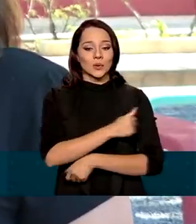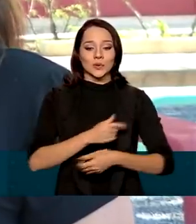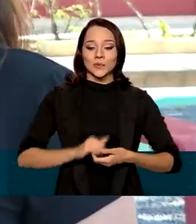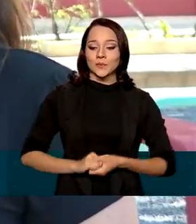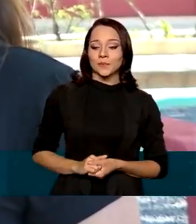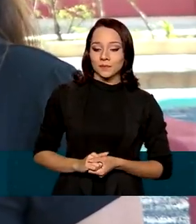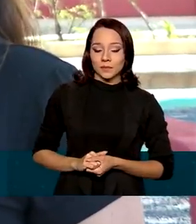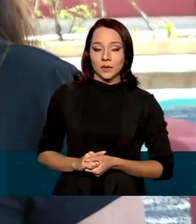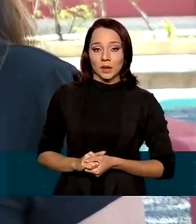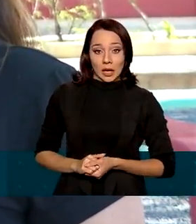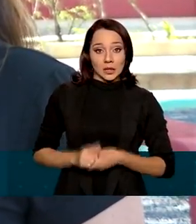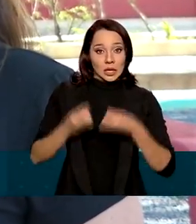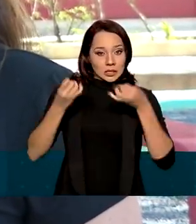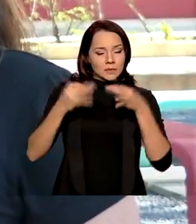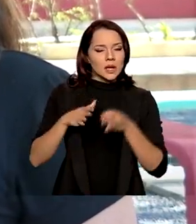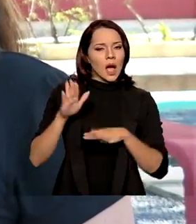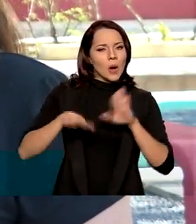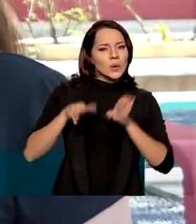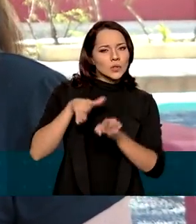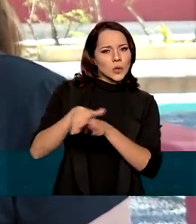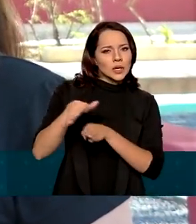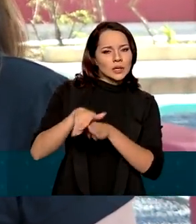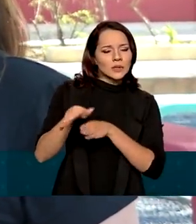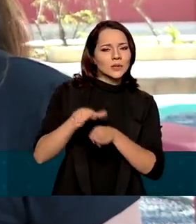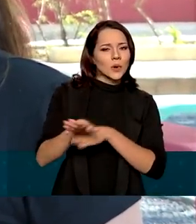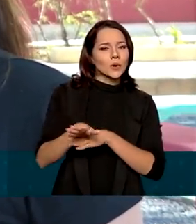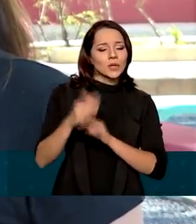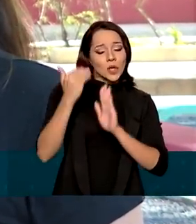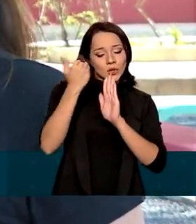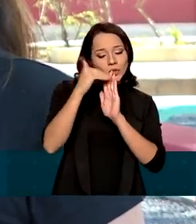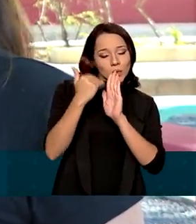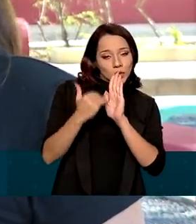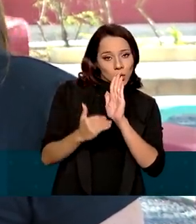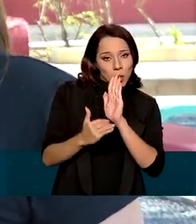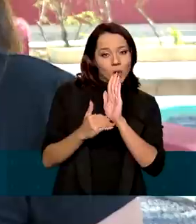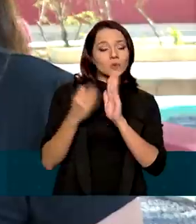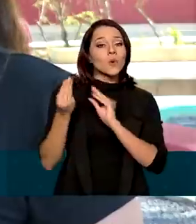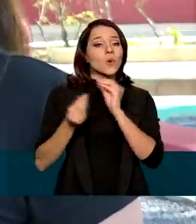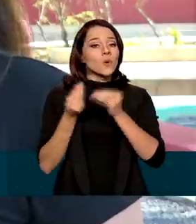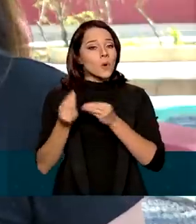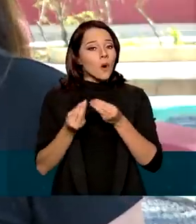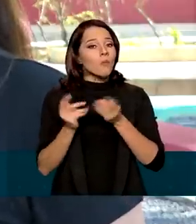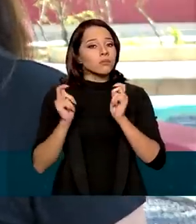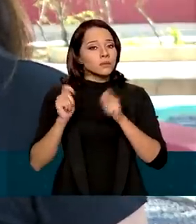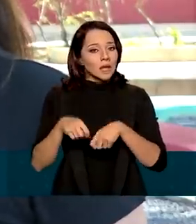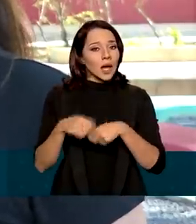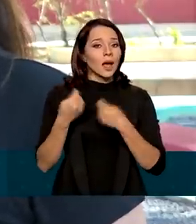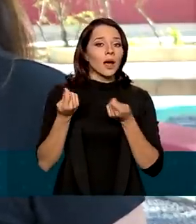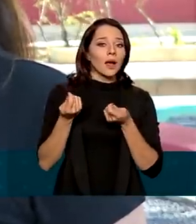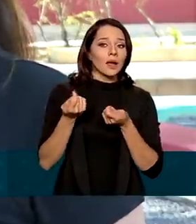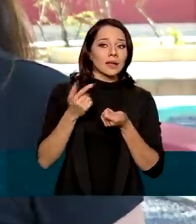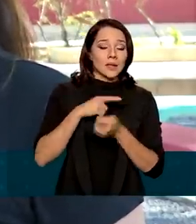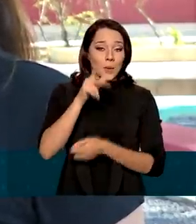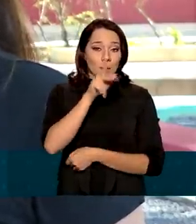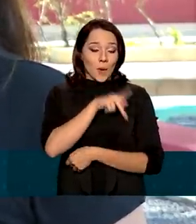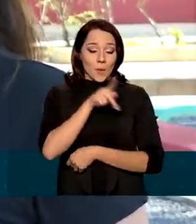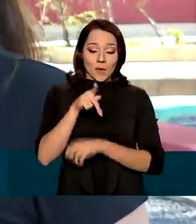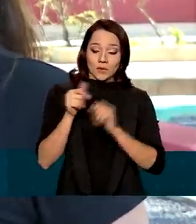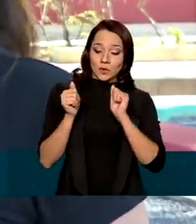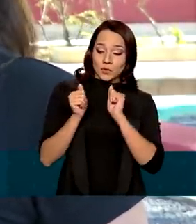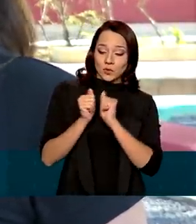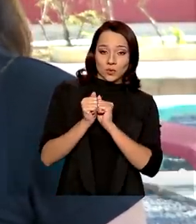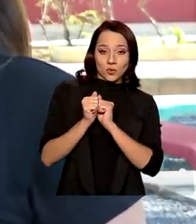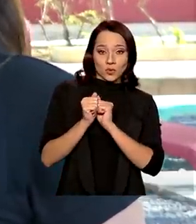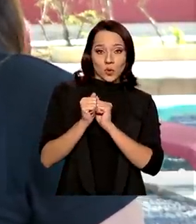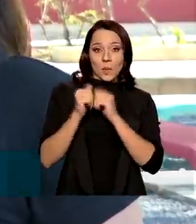Ele traz algumas orientações dos protocolos, como nós podemos estar, como o profissional de educação pode